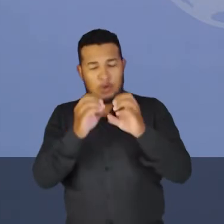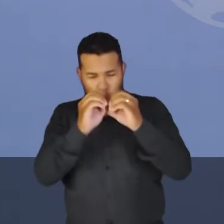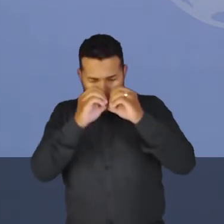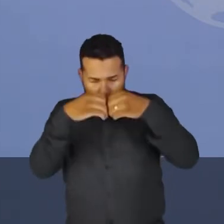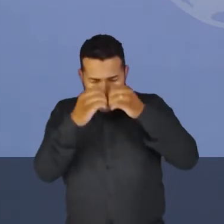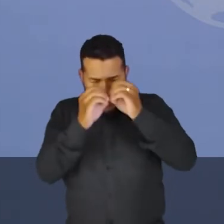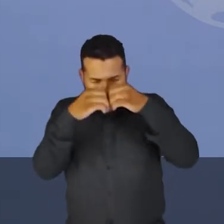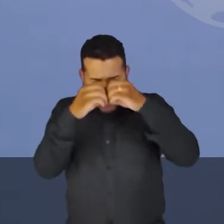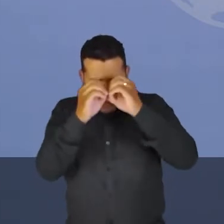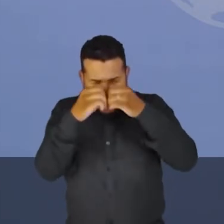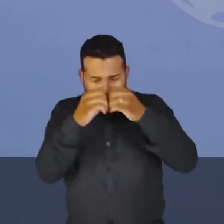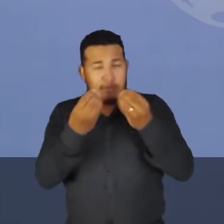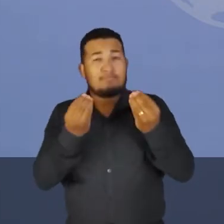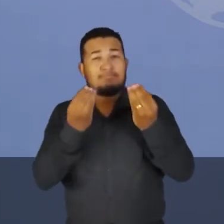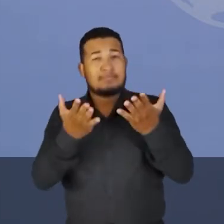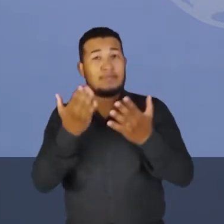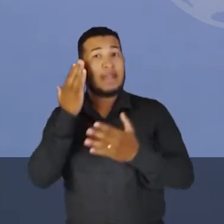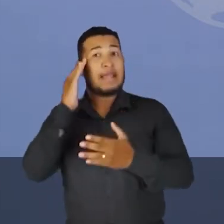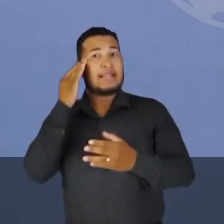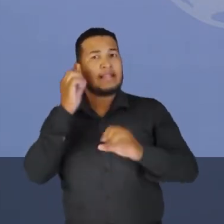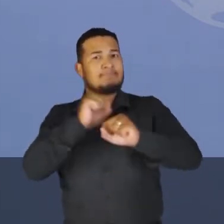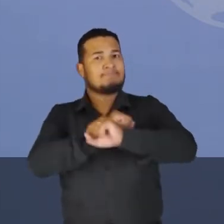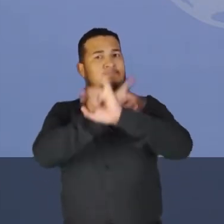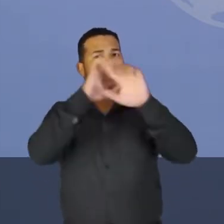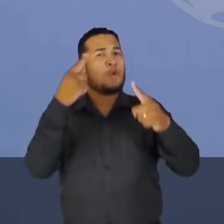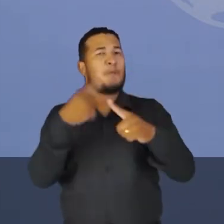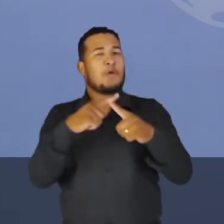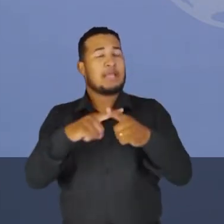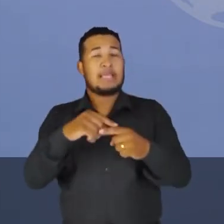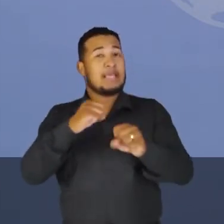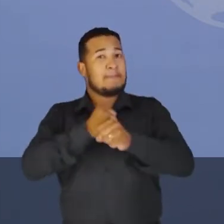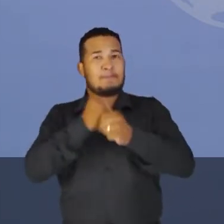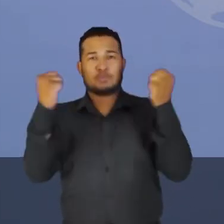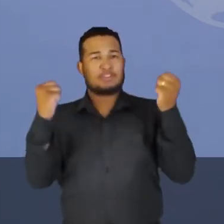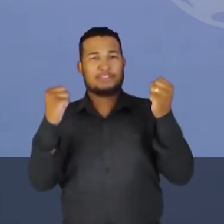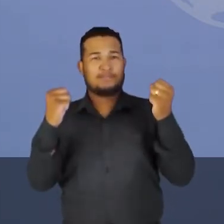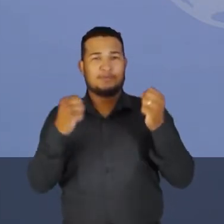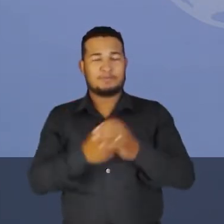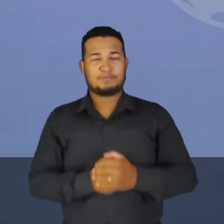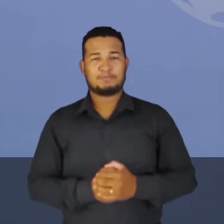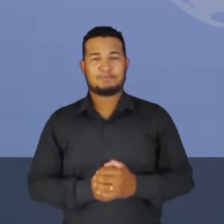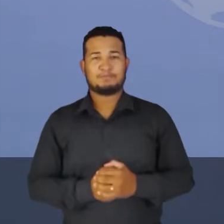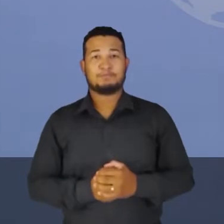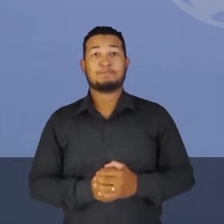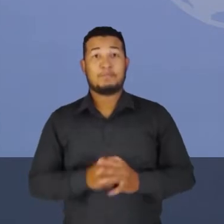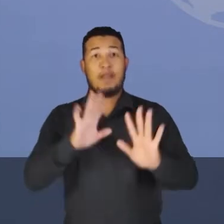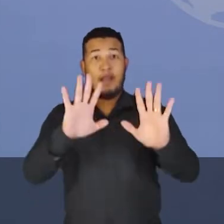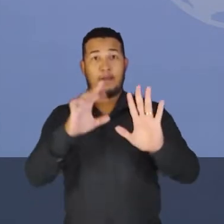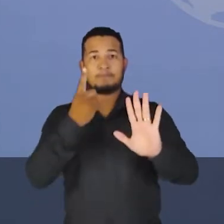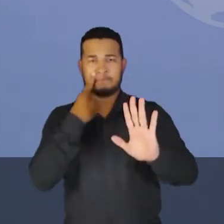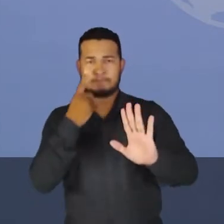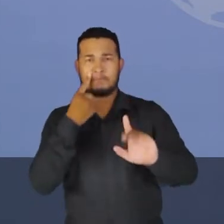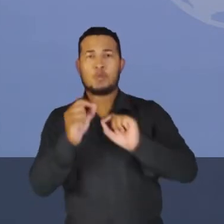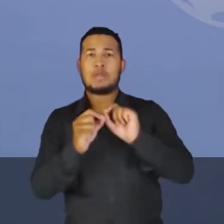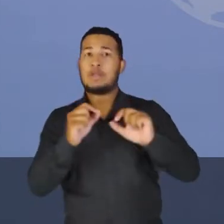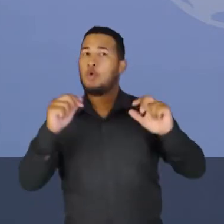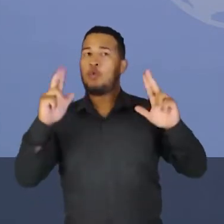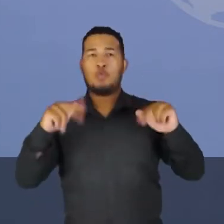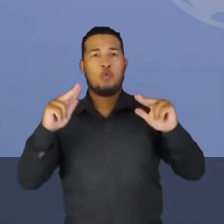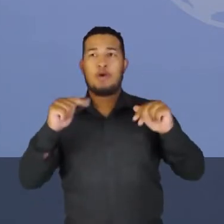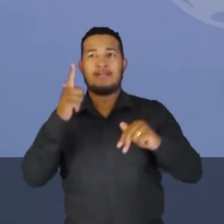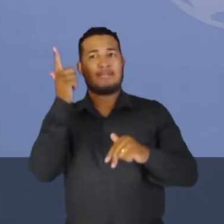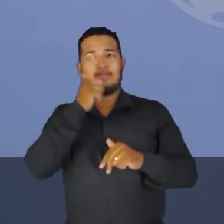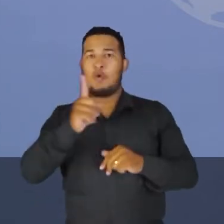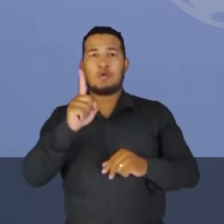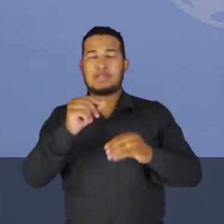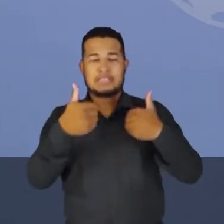por que não se consegue fragmentar. Então volta comigo. Detalhe, você nunca vai conseguir